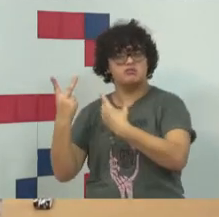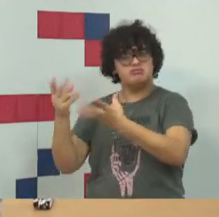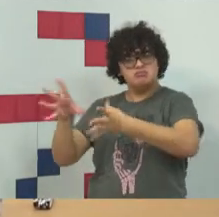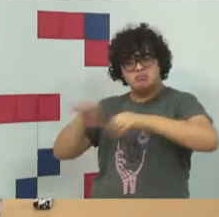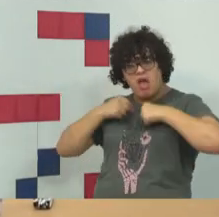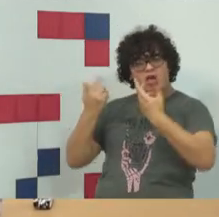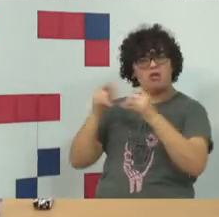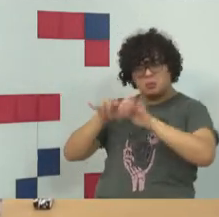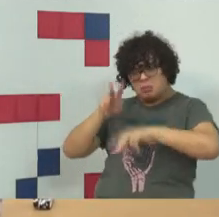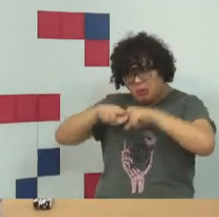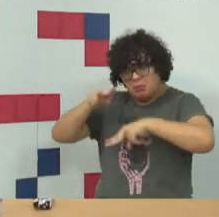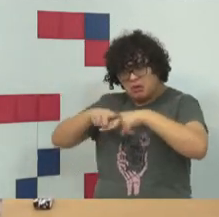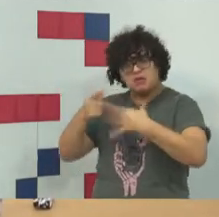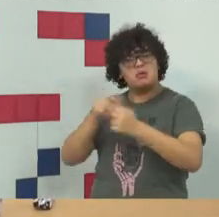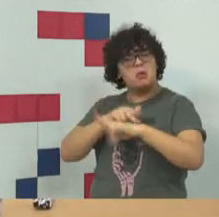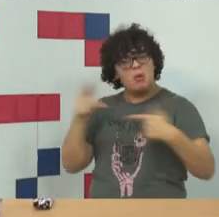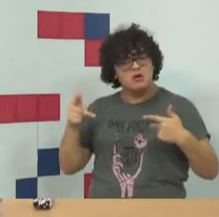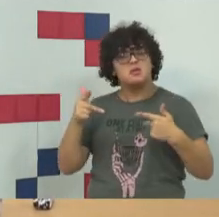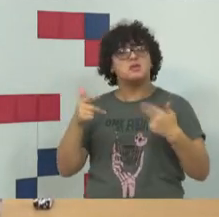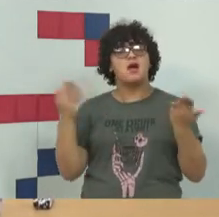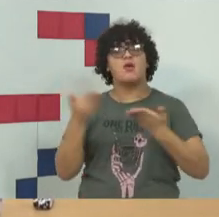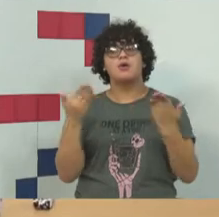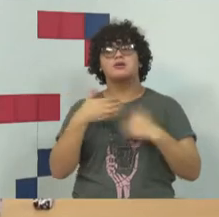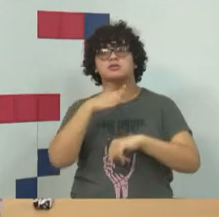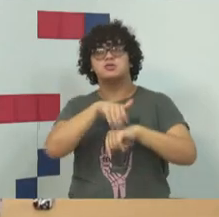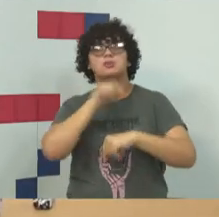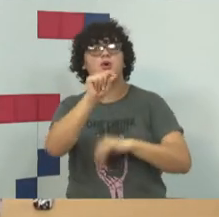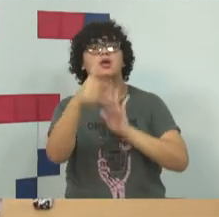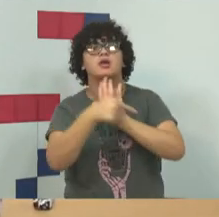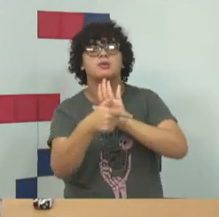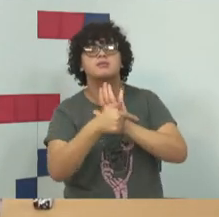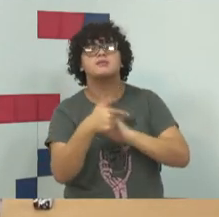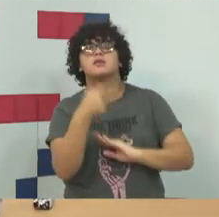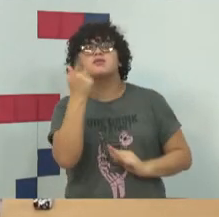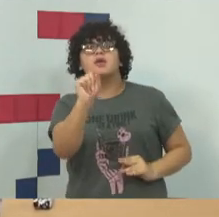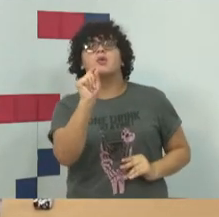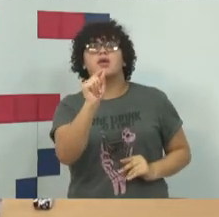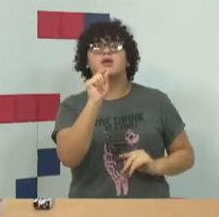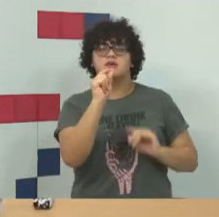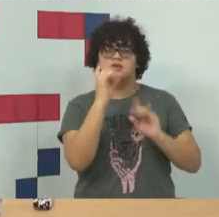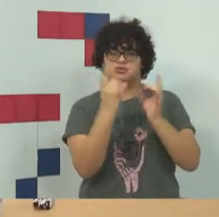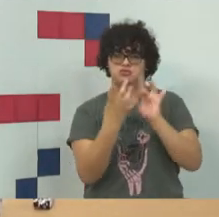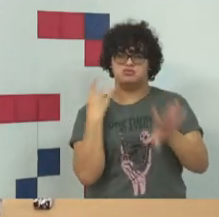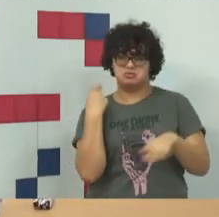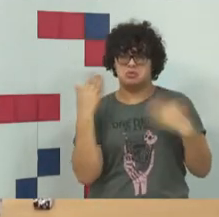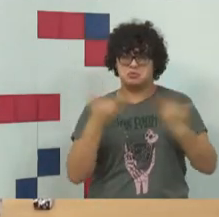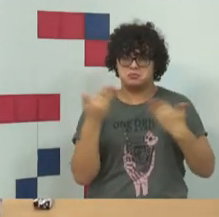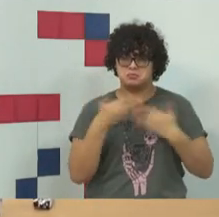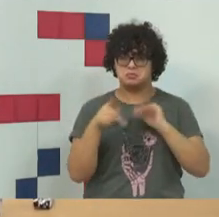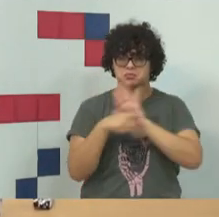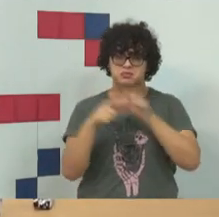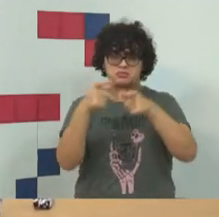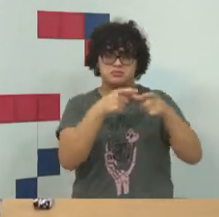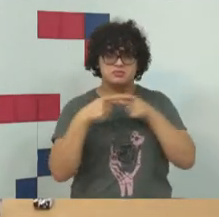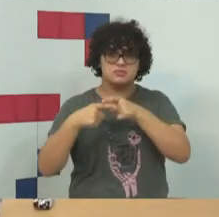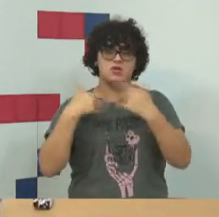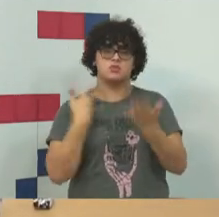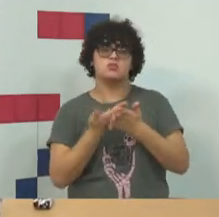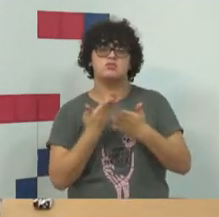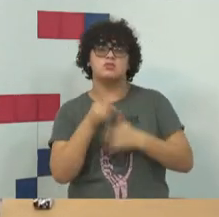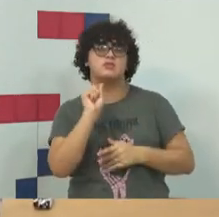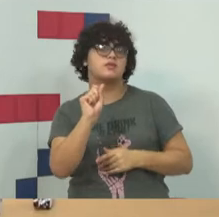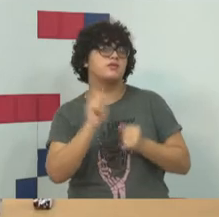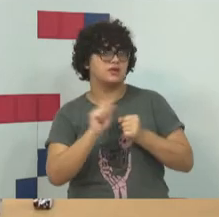Eu, pessoalmente, não chamo os crimes, não chamo nem de crimes digitais esta área do estudo que eu faço.